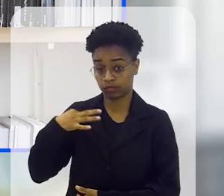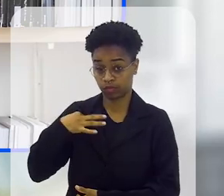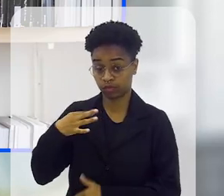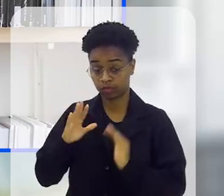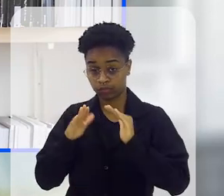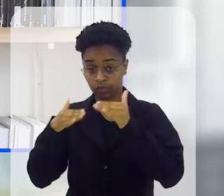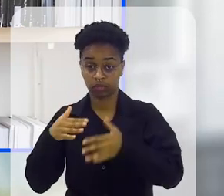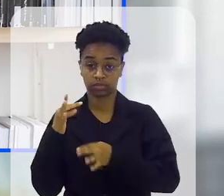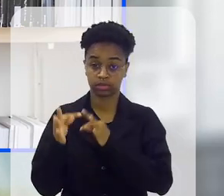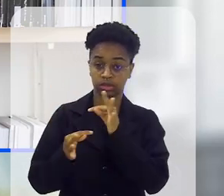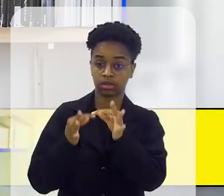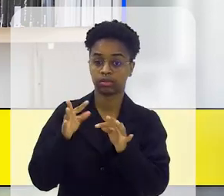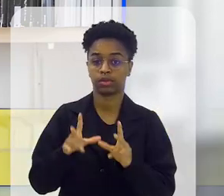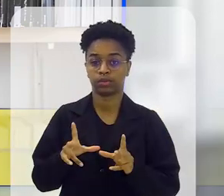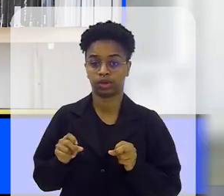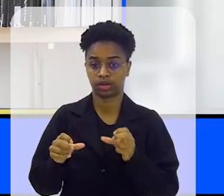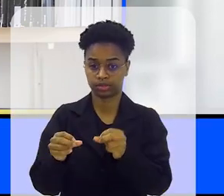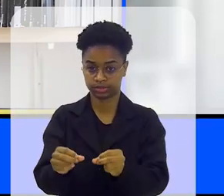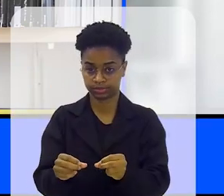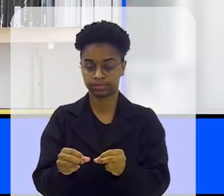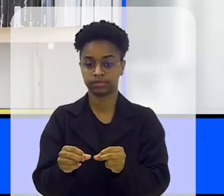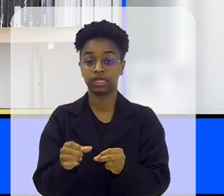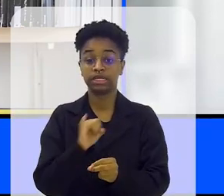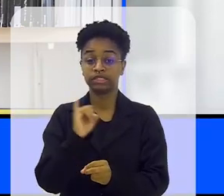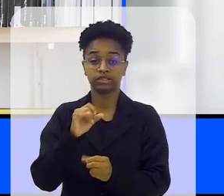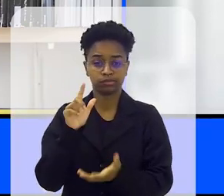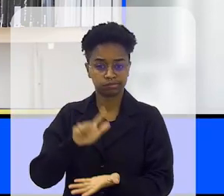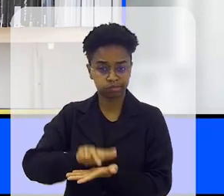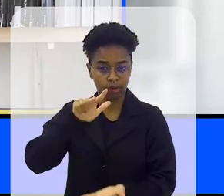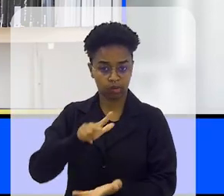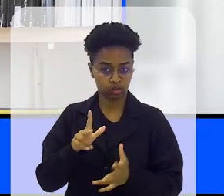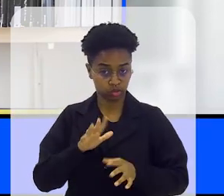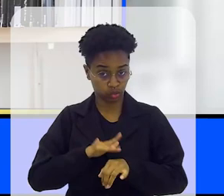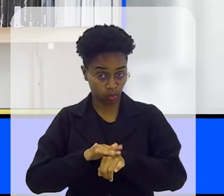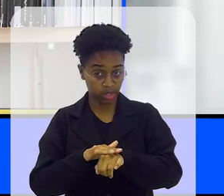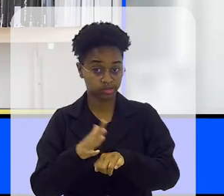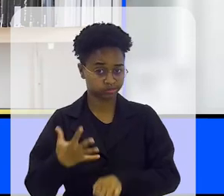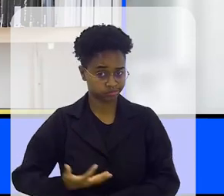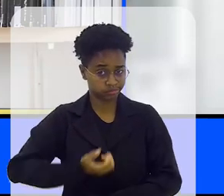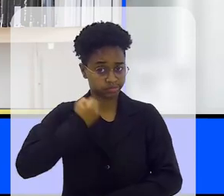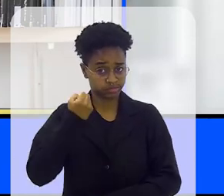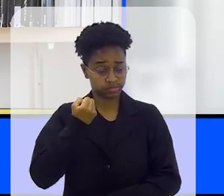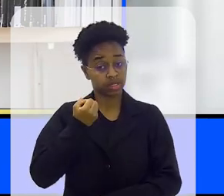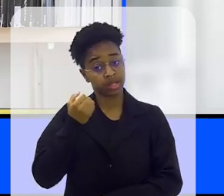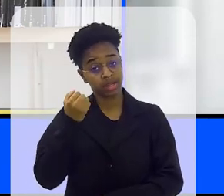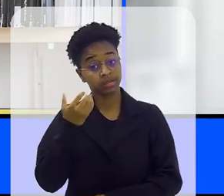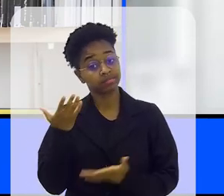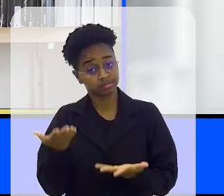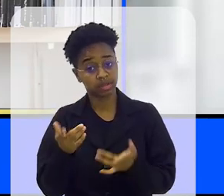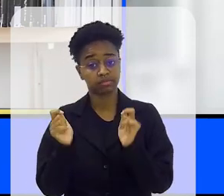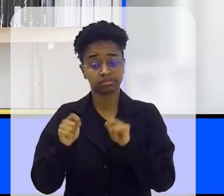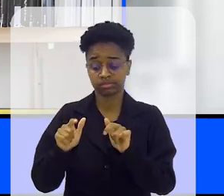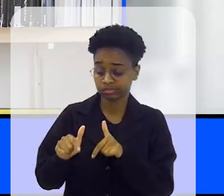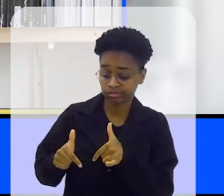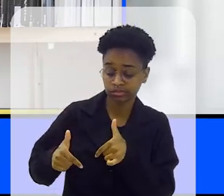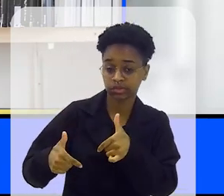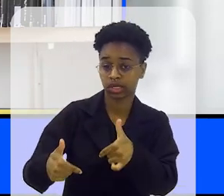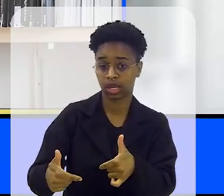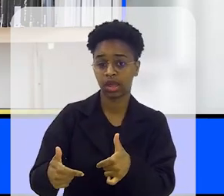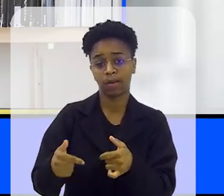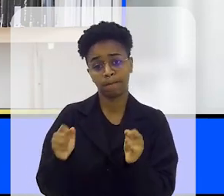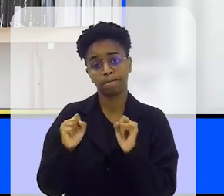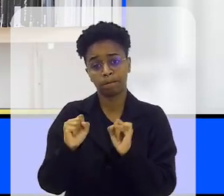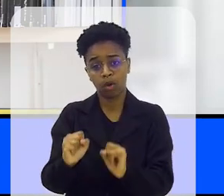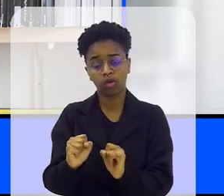no tratamento de combate ao câncer. Se ser diagnosticado com a doença assusta, uma palavra e uma atitude